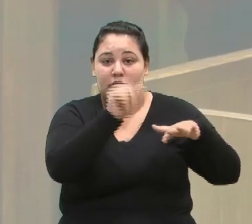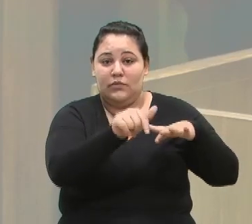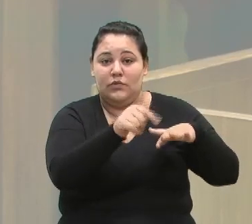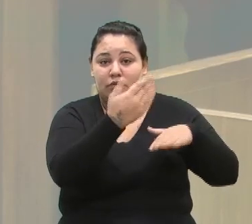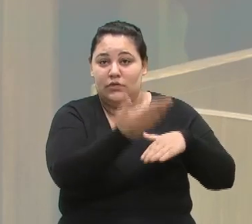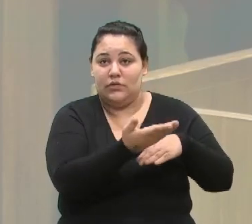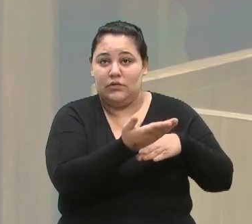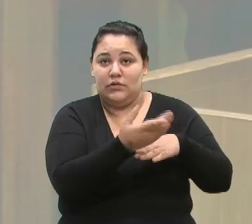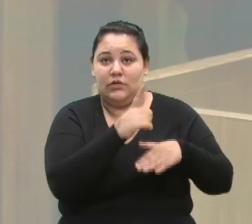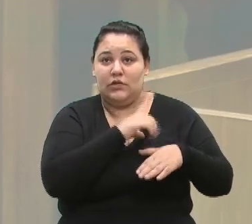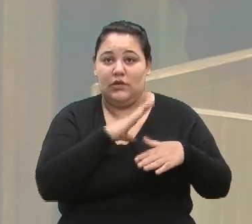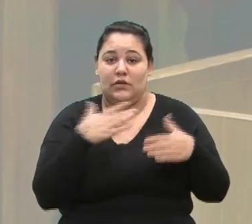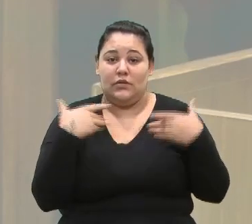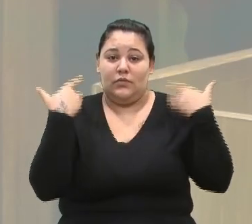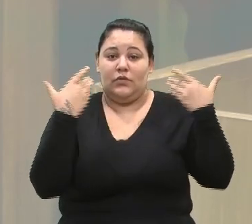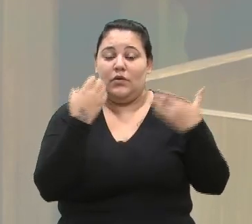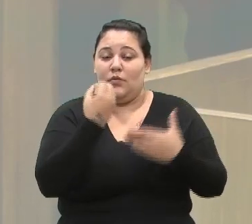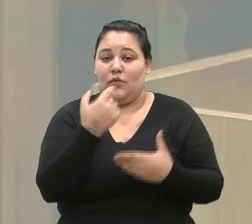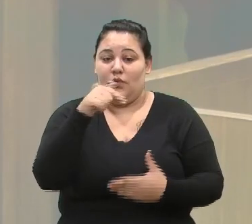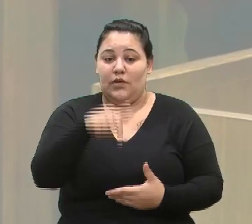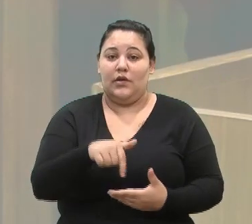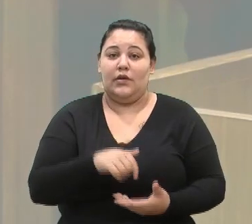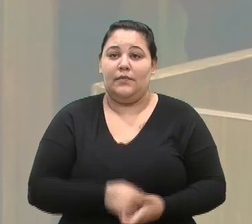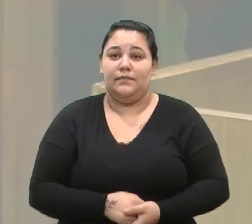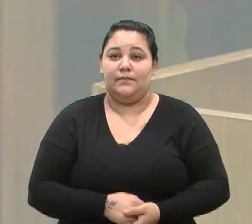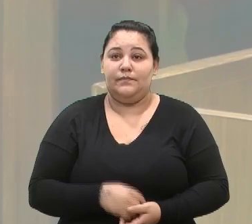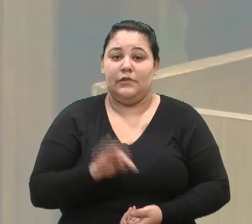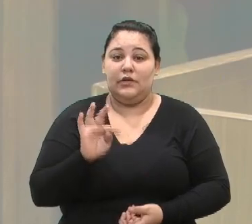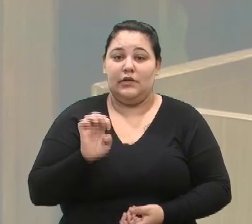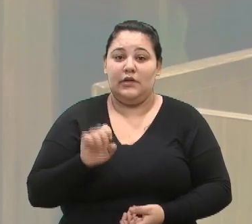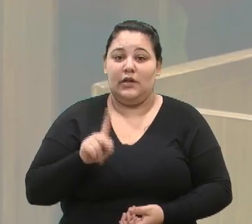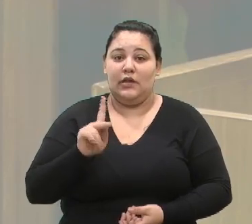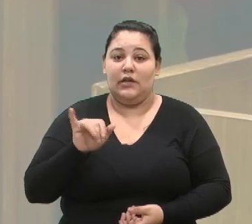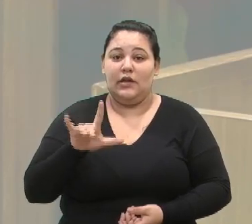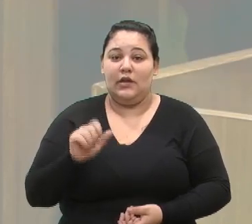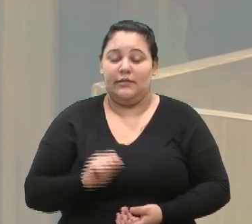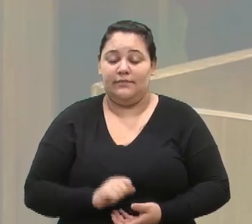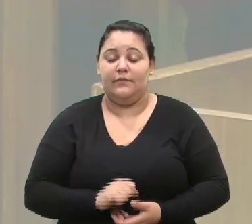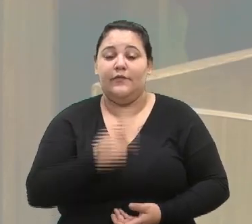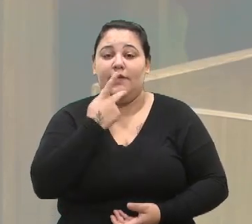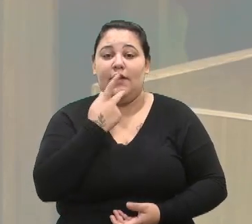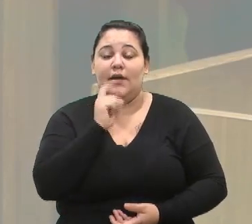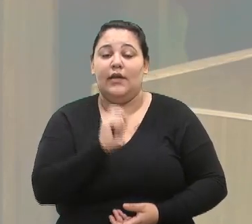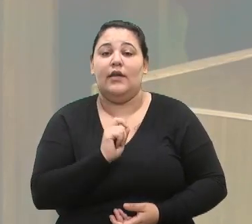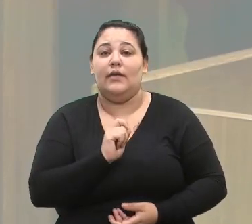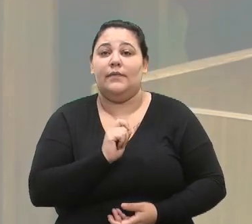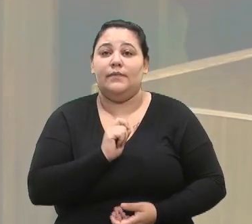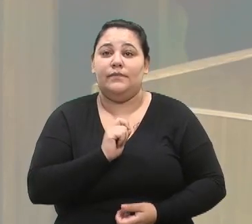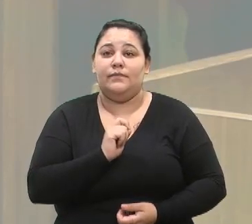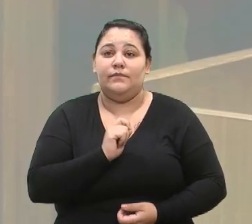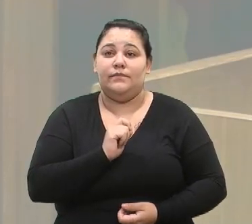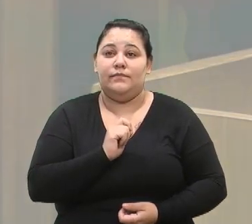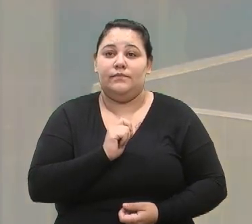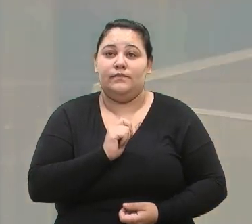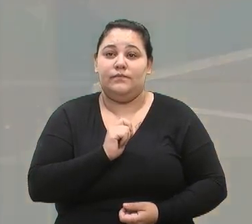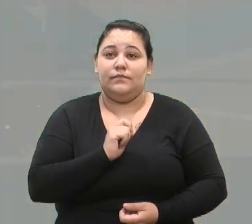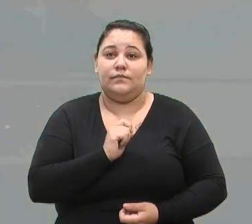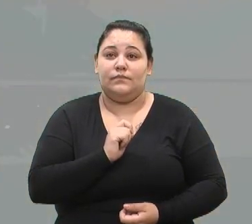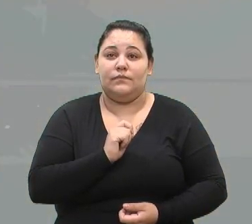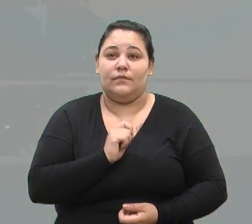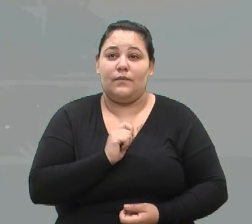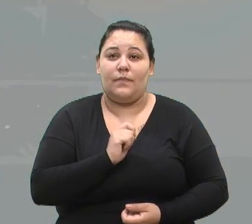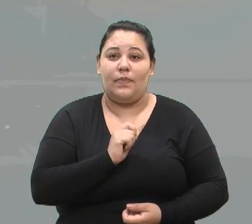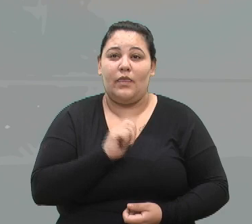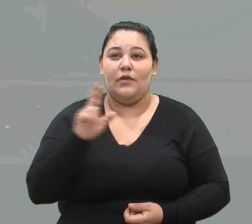surpresa boa aqui desta casa, a tequila. Dizer que nunca vi